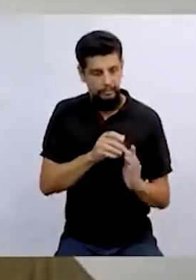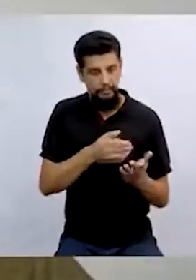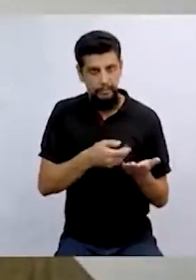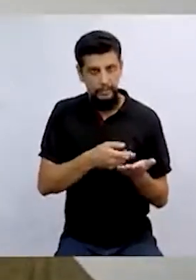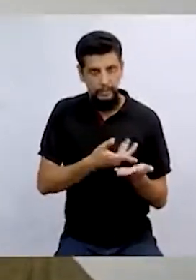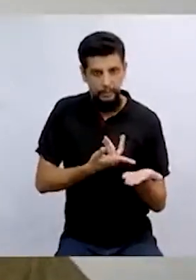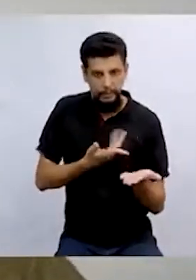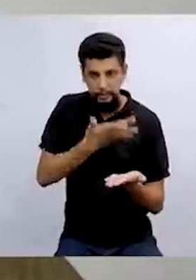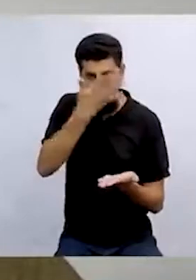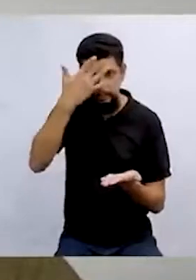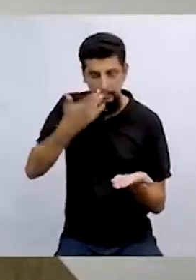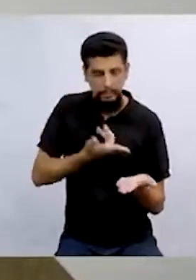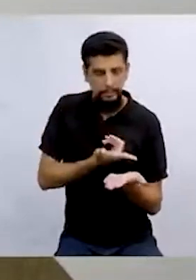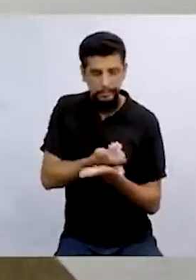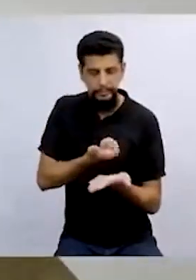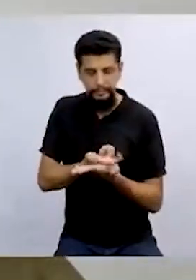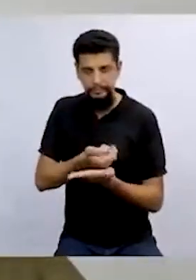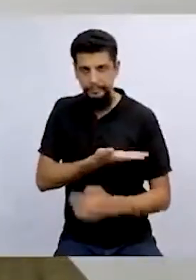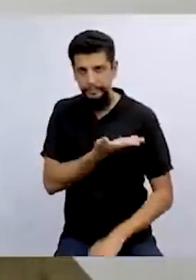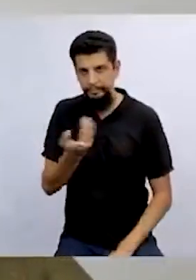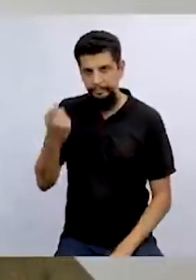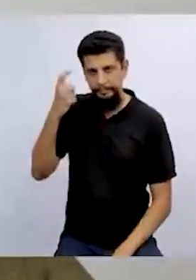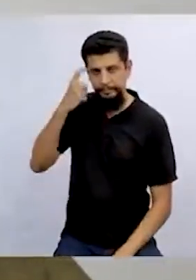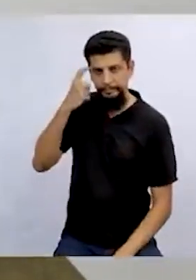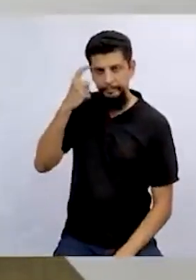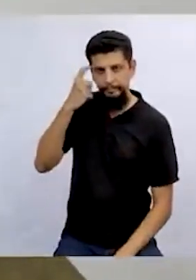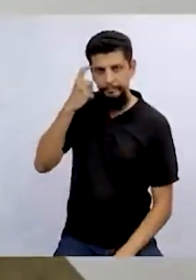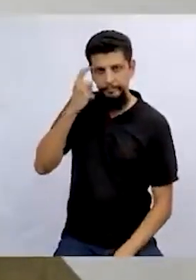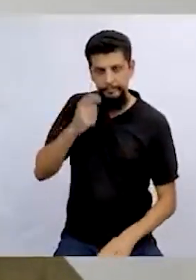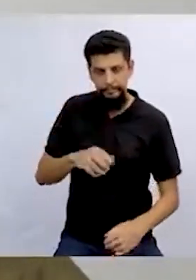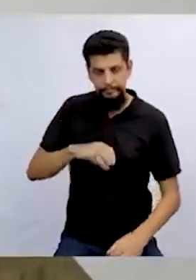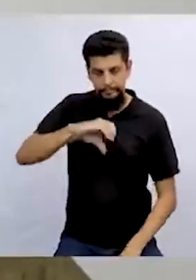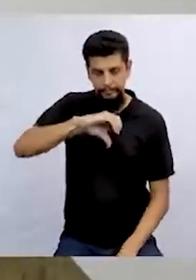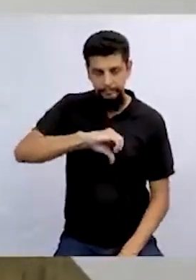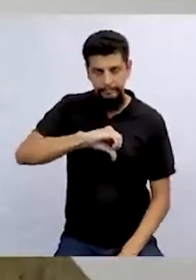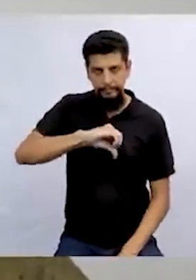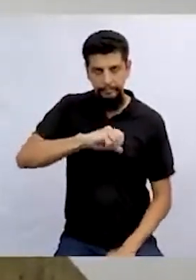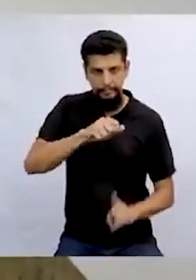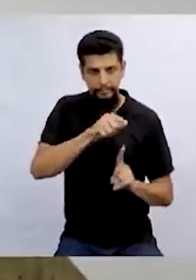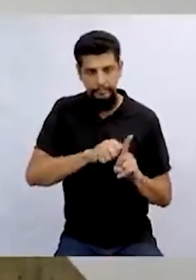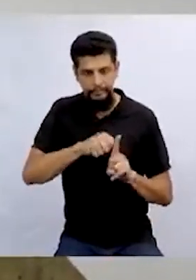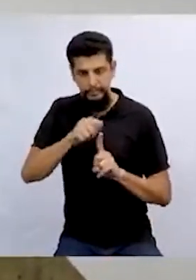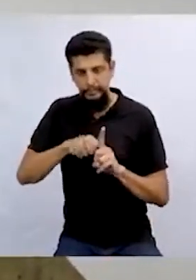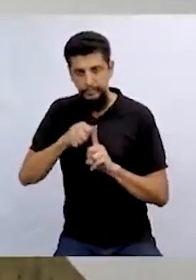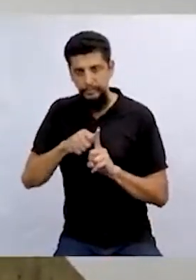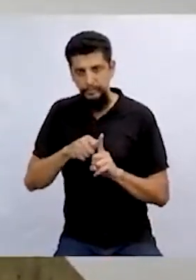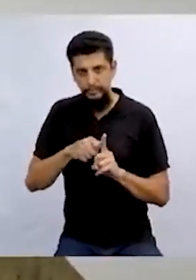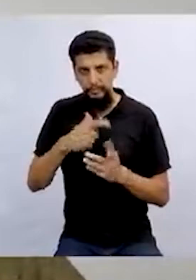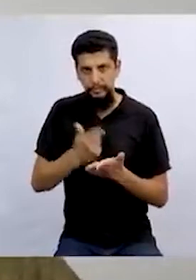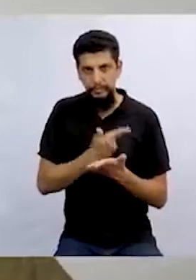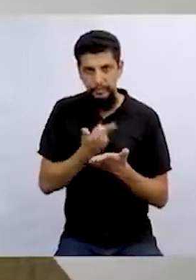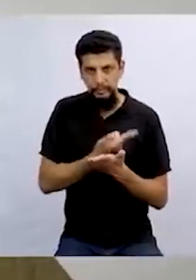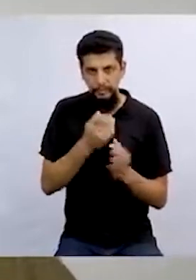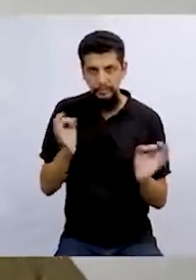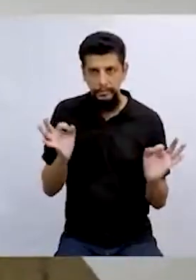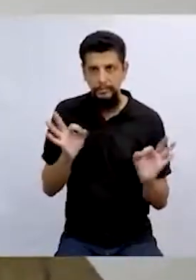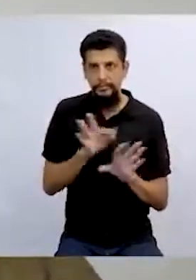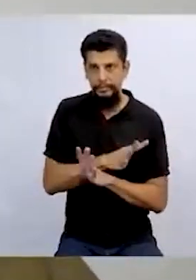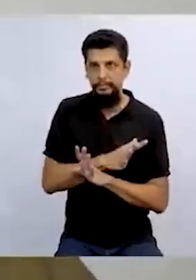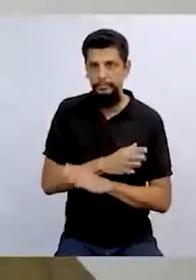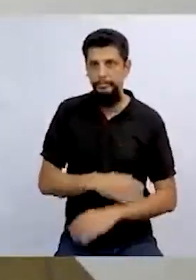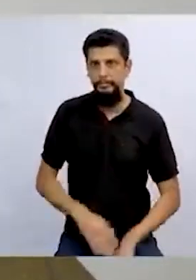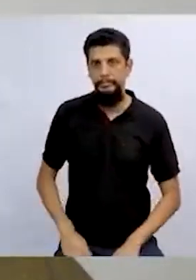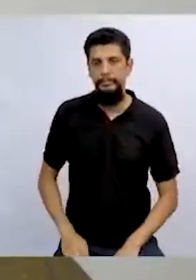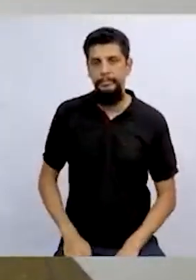leitores, né? Que são vocês. Então pensem, levou nove meses para o livro da bruxa ficar pronto. Não que todos